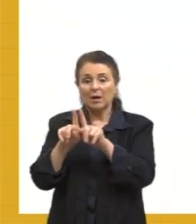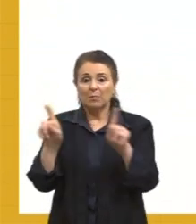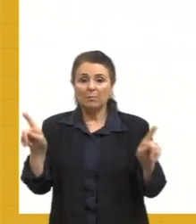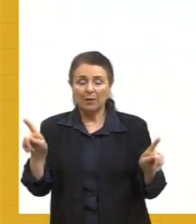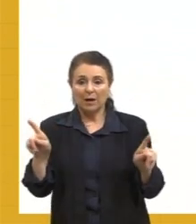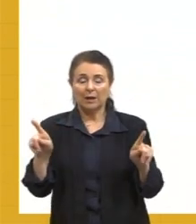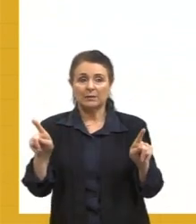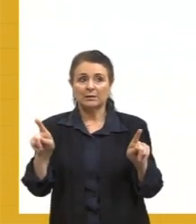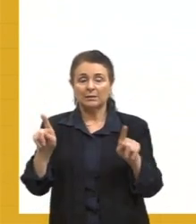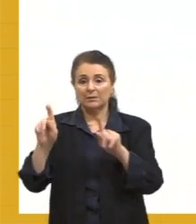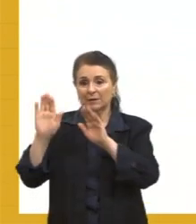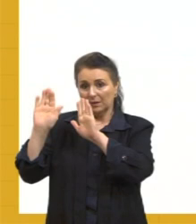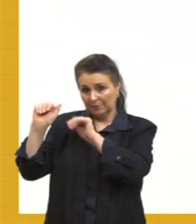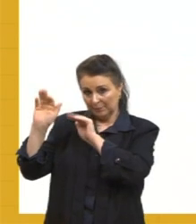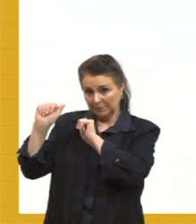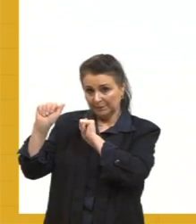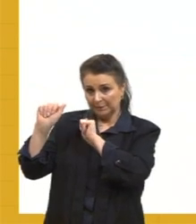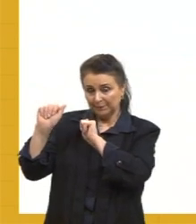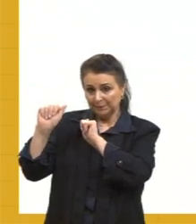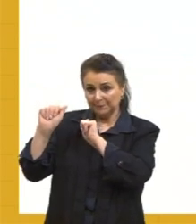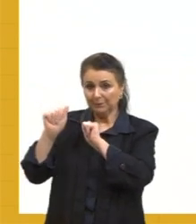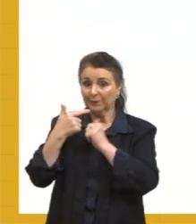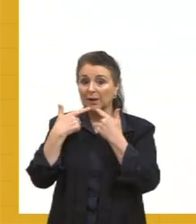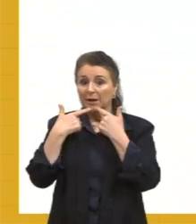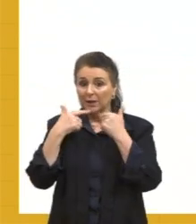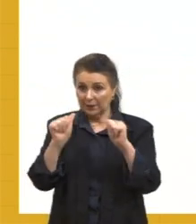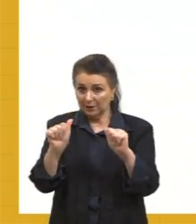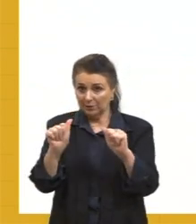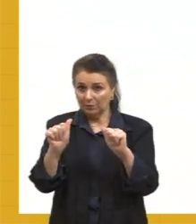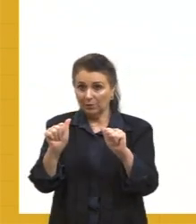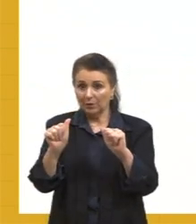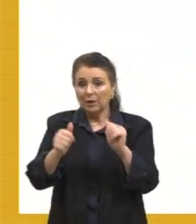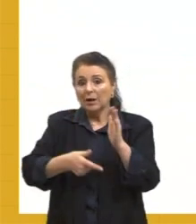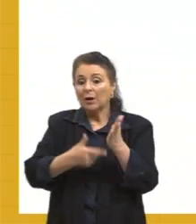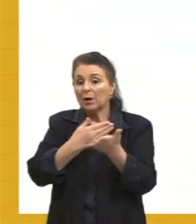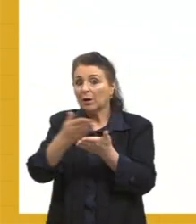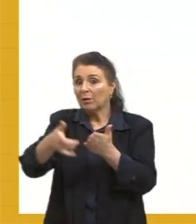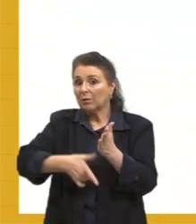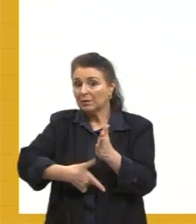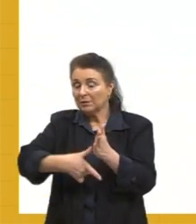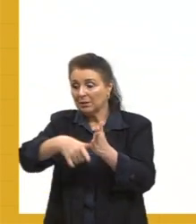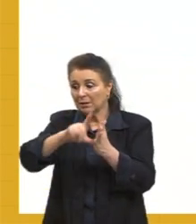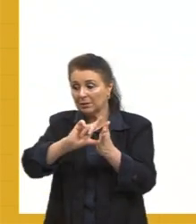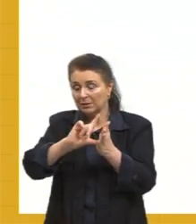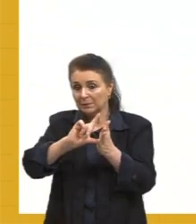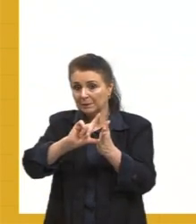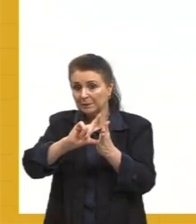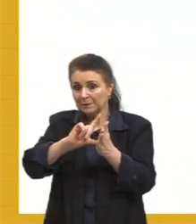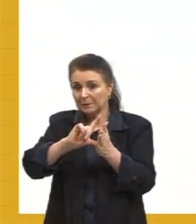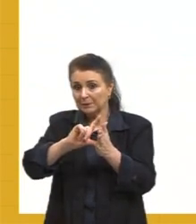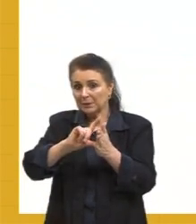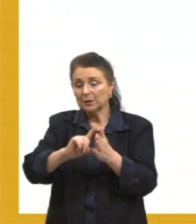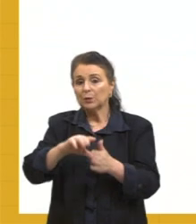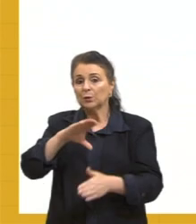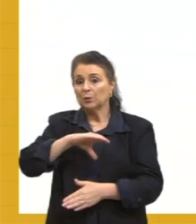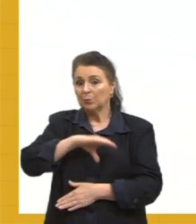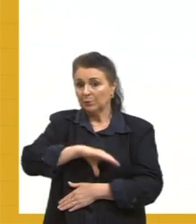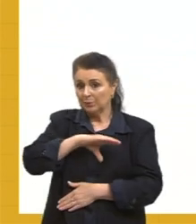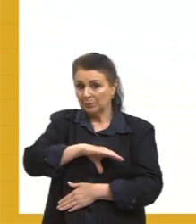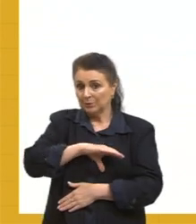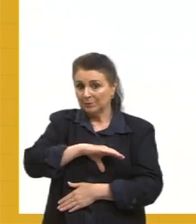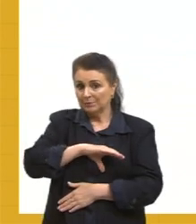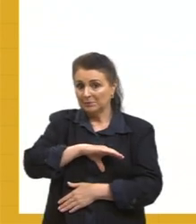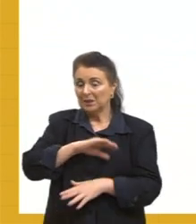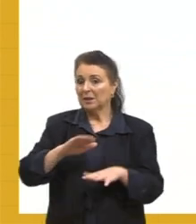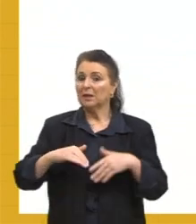espanhola vai se dar antes do que a língua portuguesa. Então,